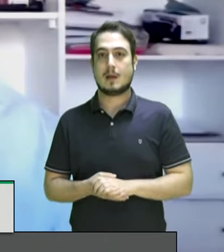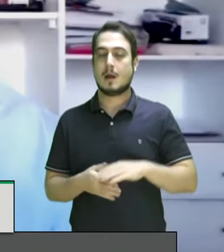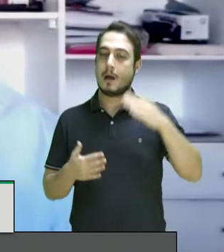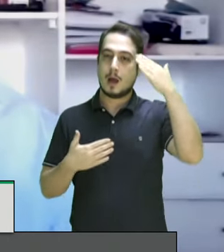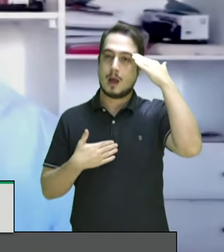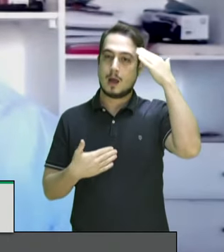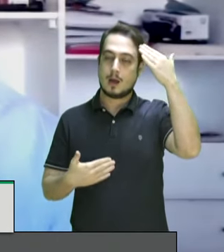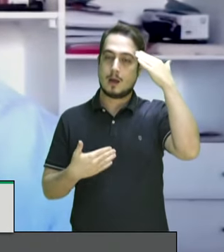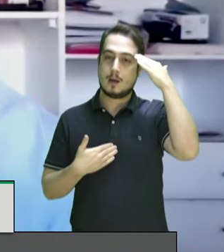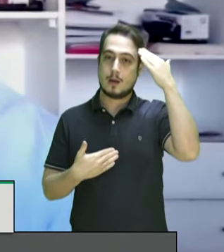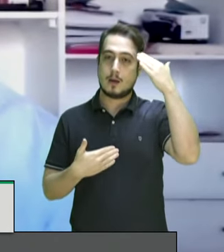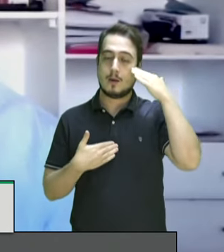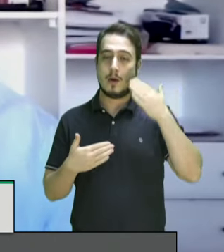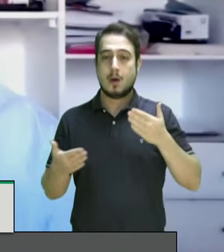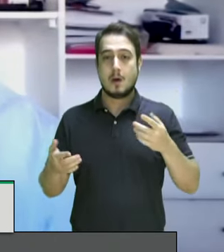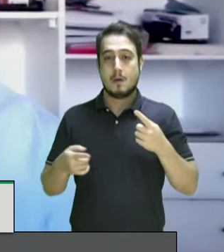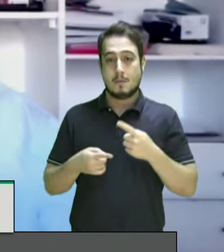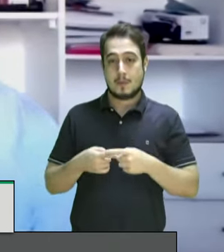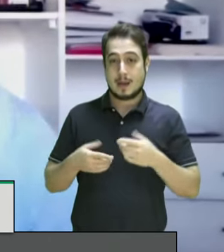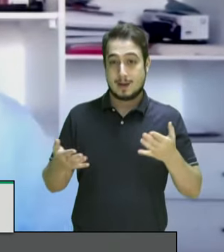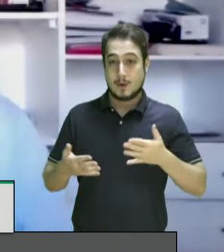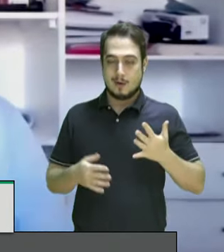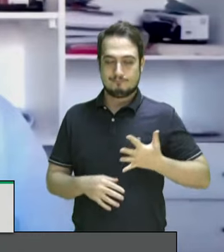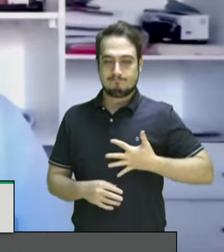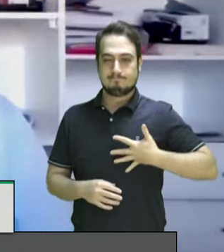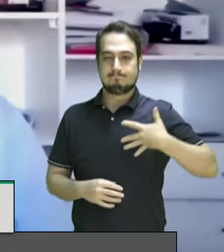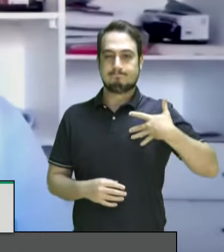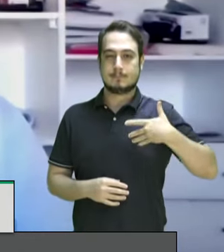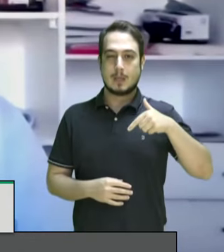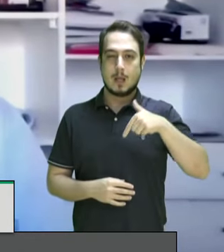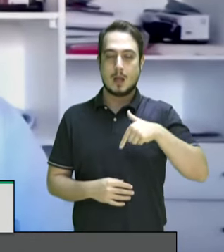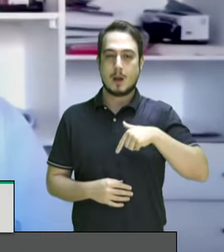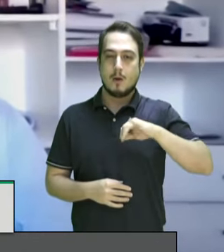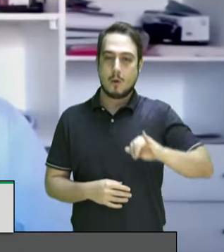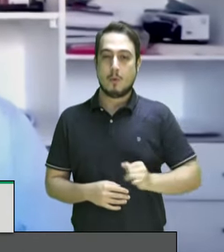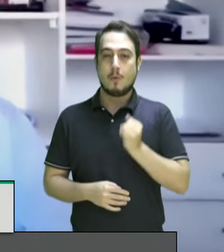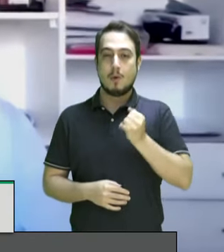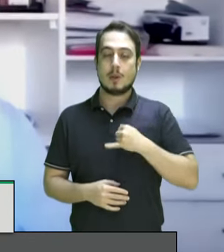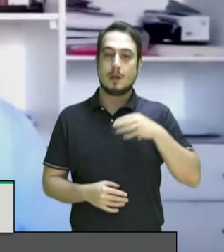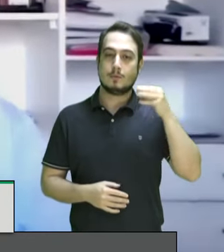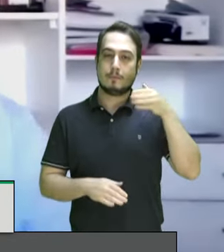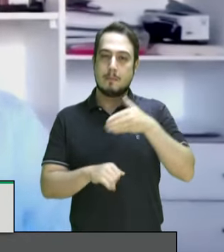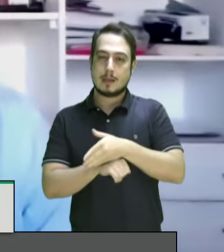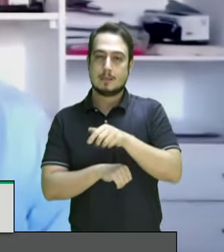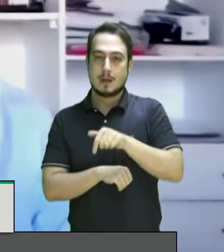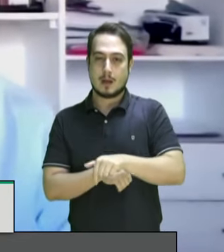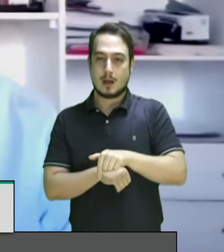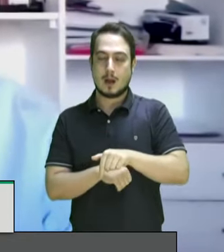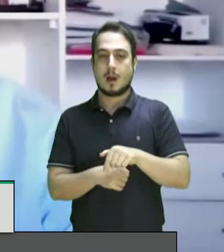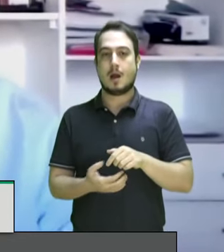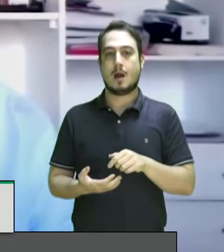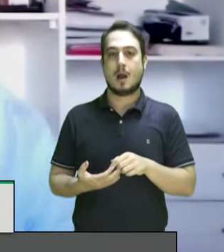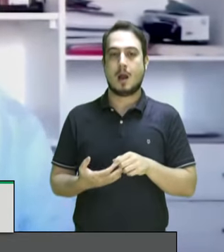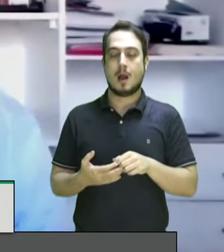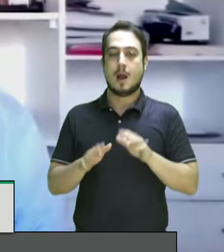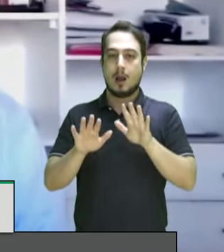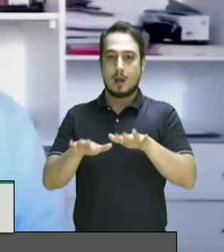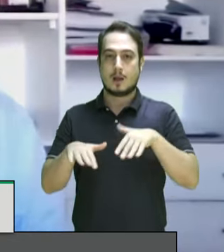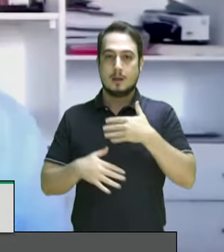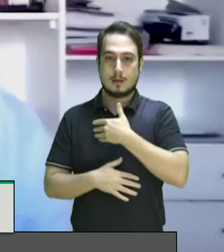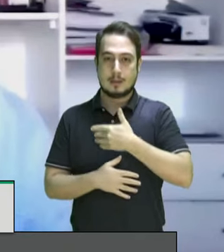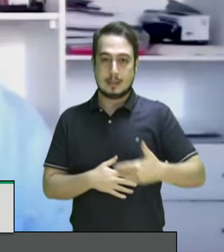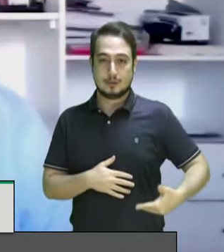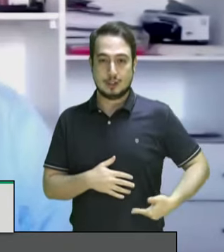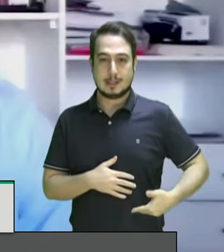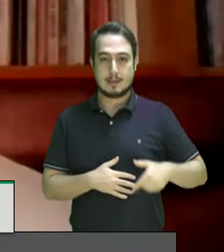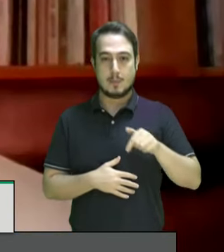é um honor e um motivo de orgulho ter a oportunidade de participar em esta audiência tão